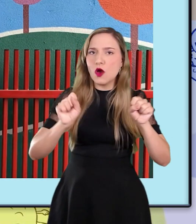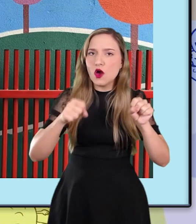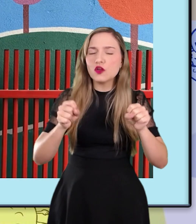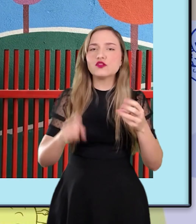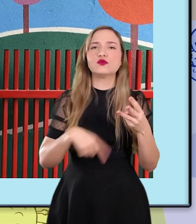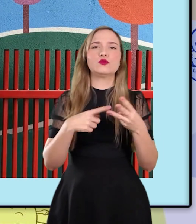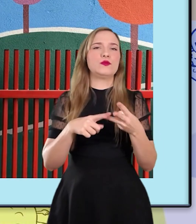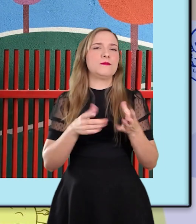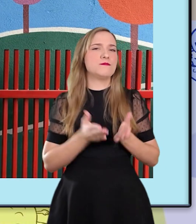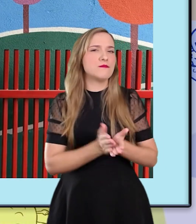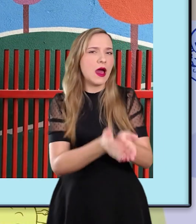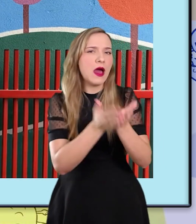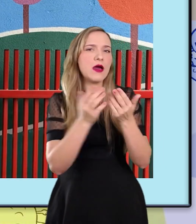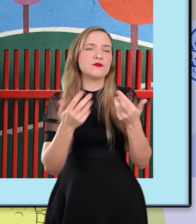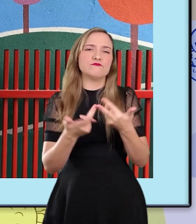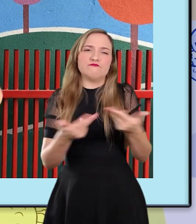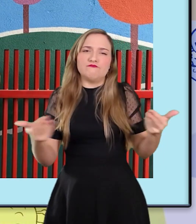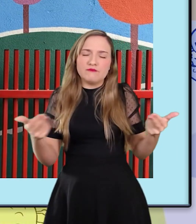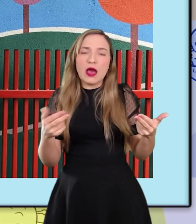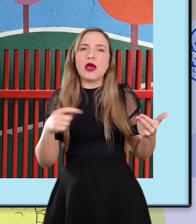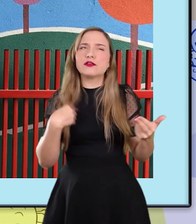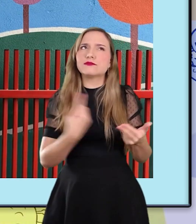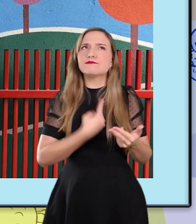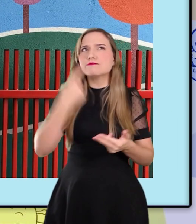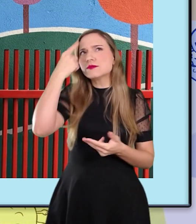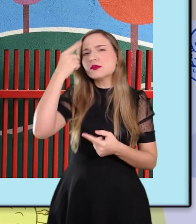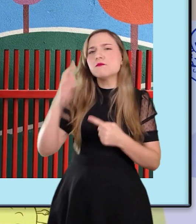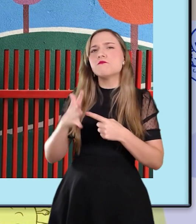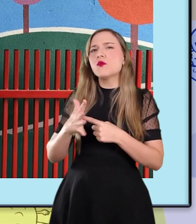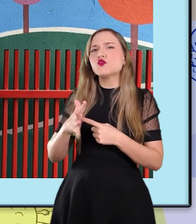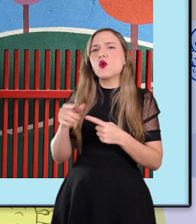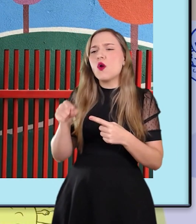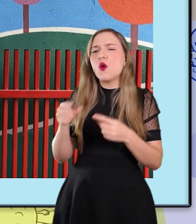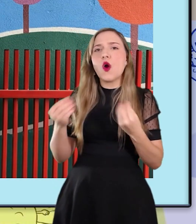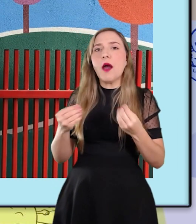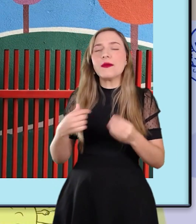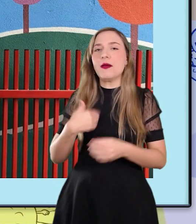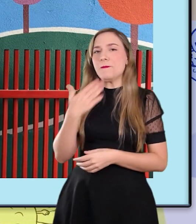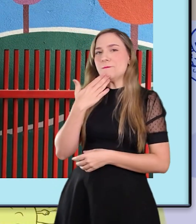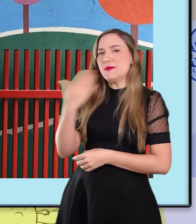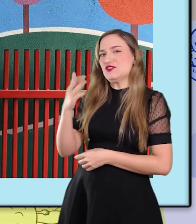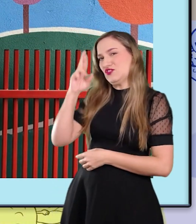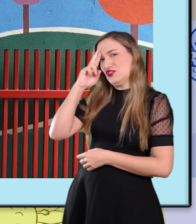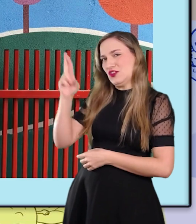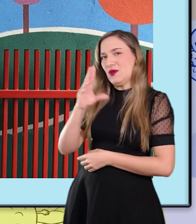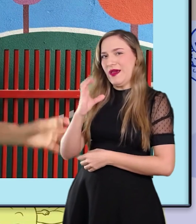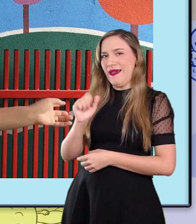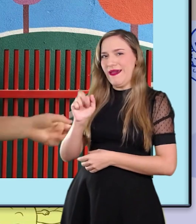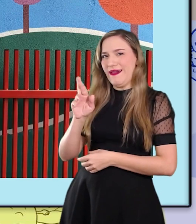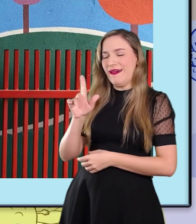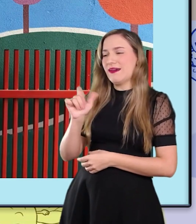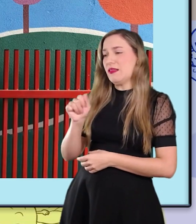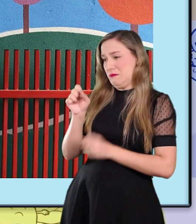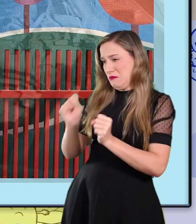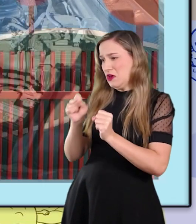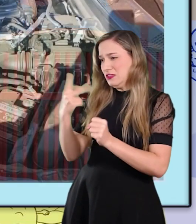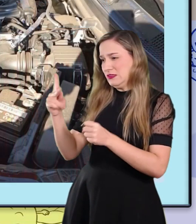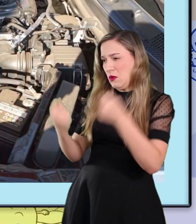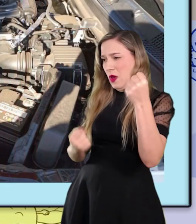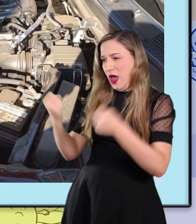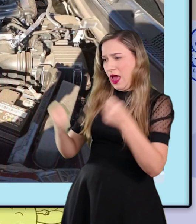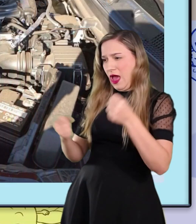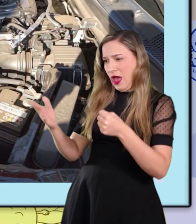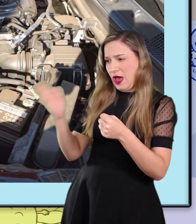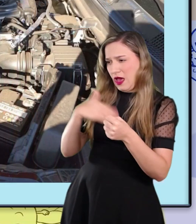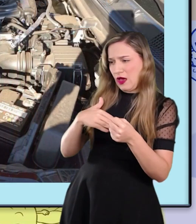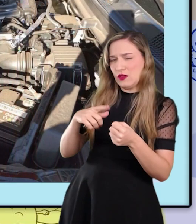o barco. Então, como que é o motor? Pedi a diretora Carla para colocar o seu carro em cima